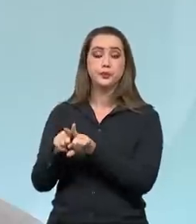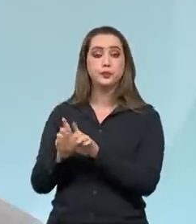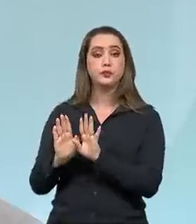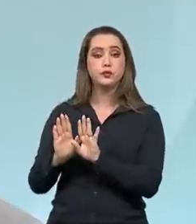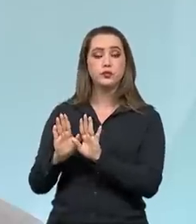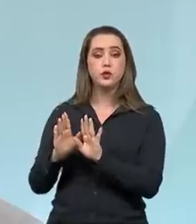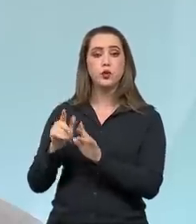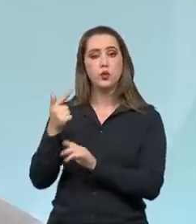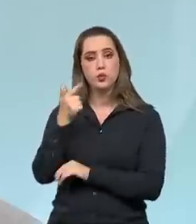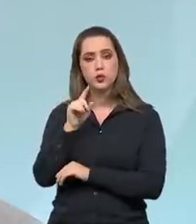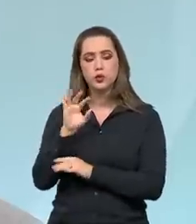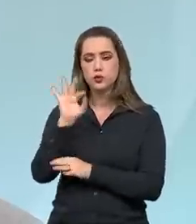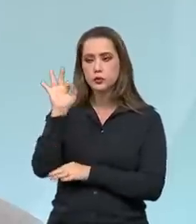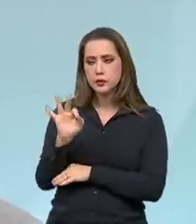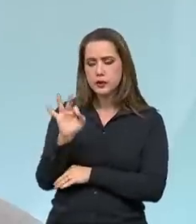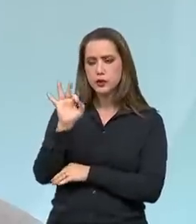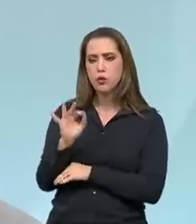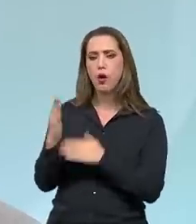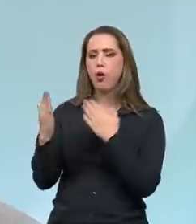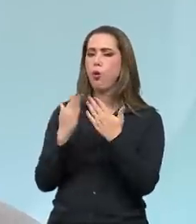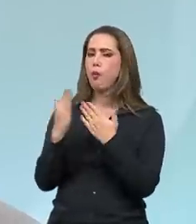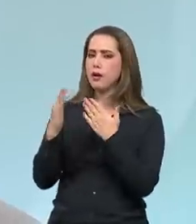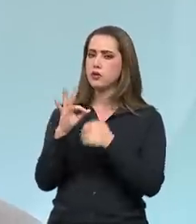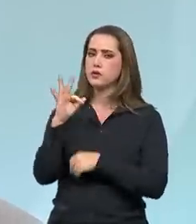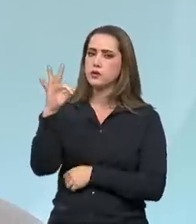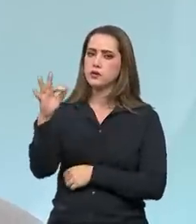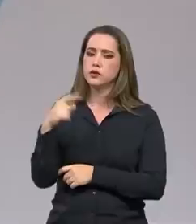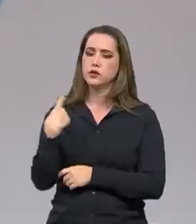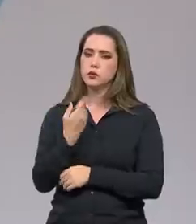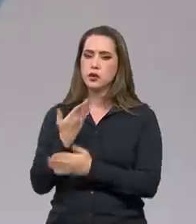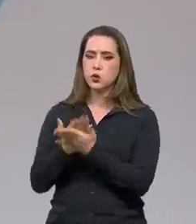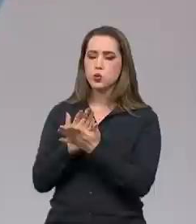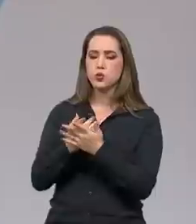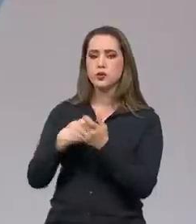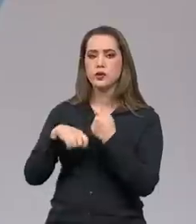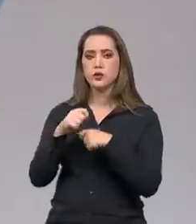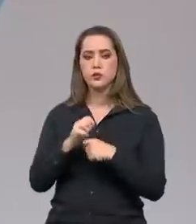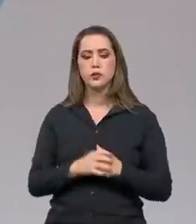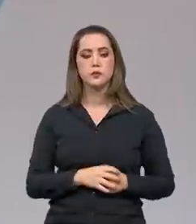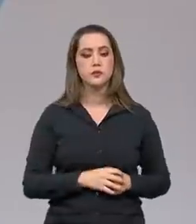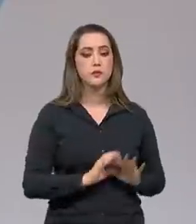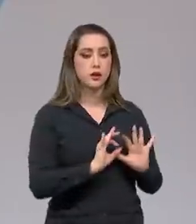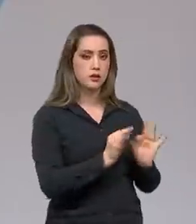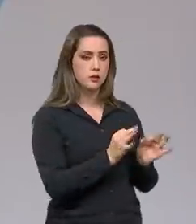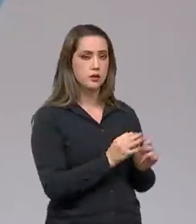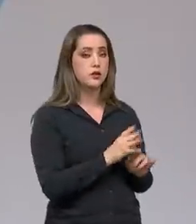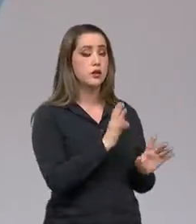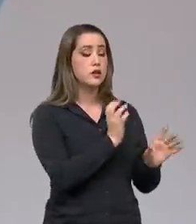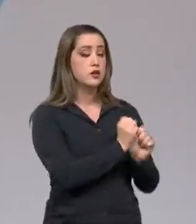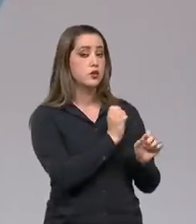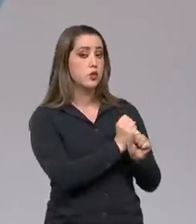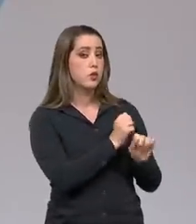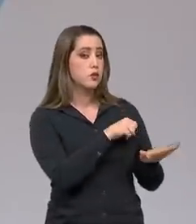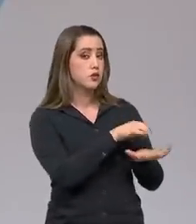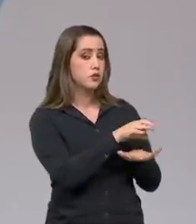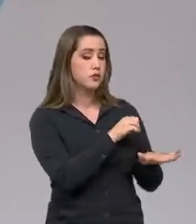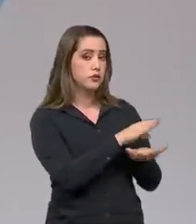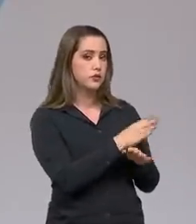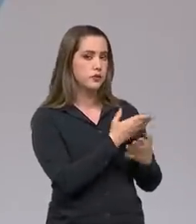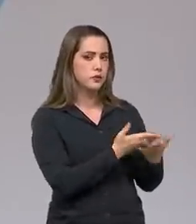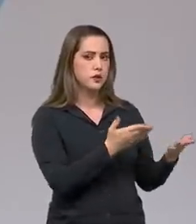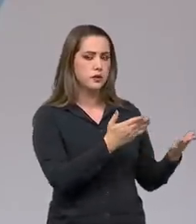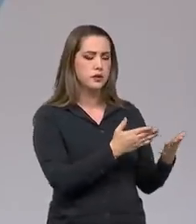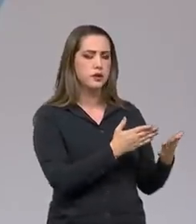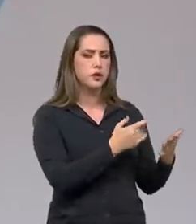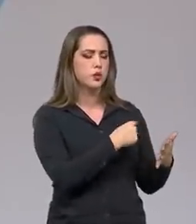realização de previsão e análise da nossa economia. Com certeza. Agora, nesse conjunto de informações que o senhor falou, que